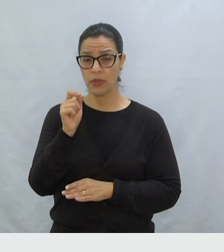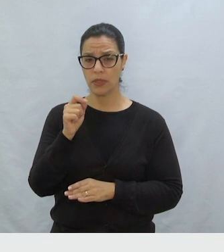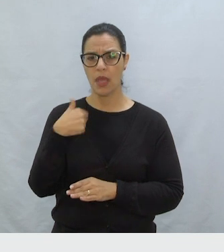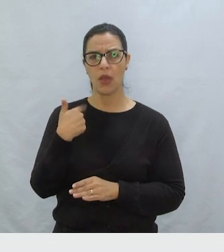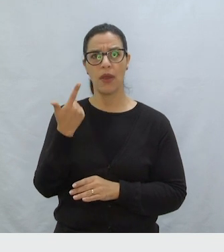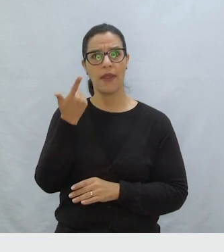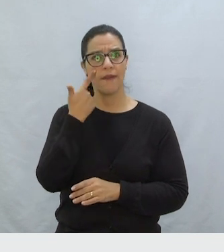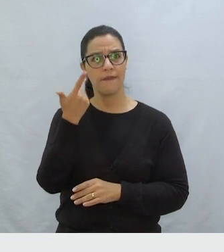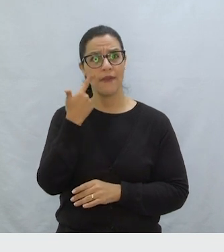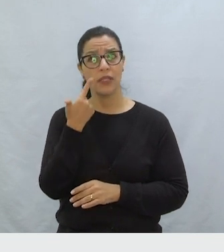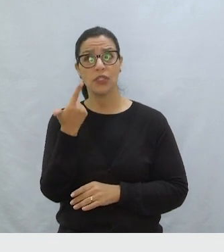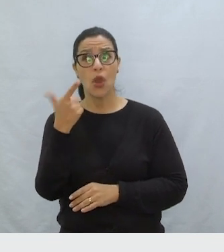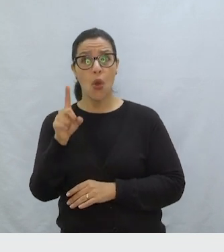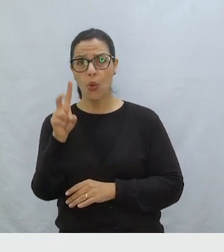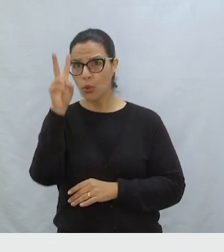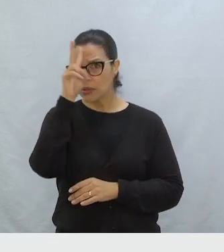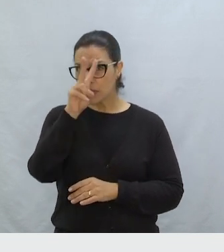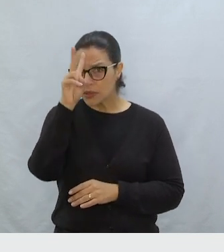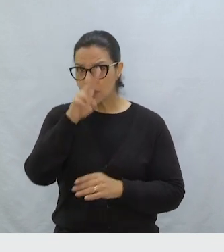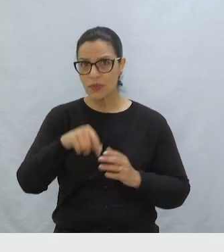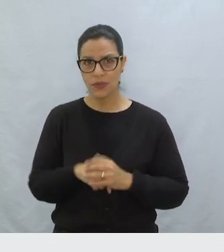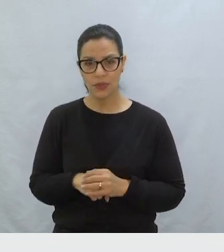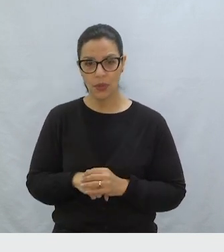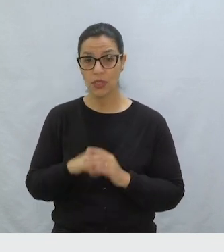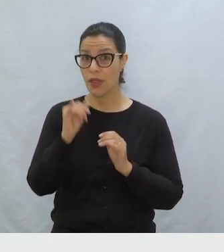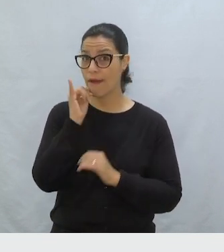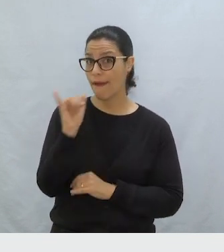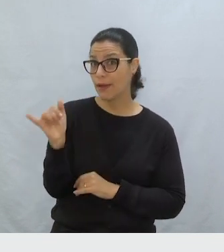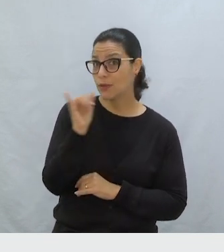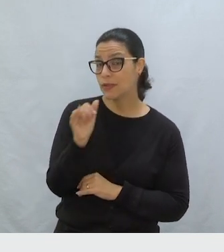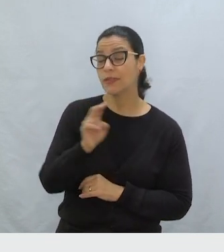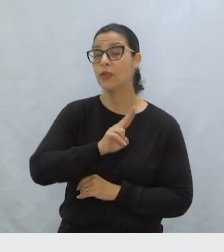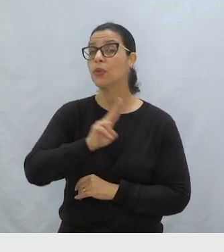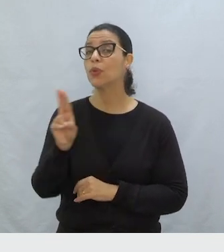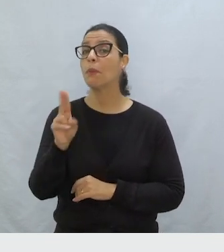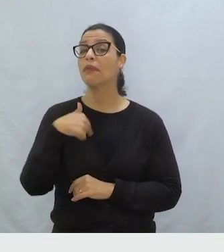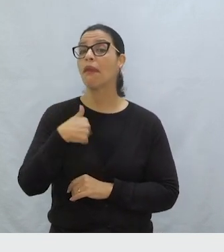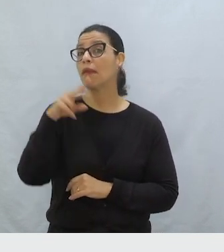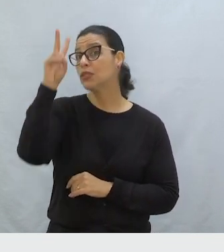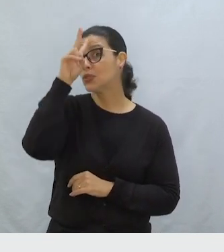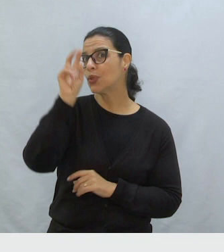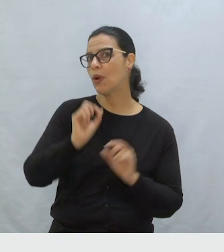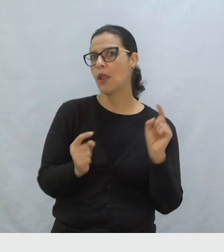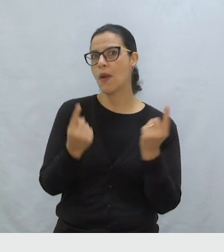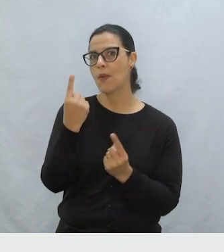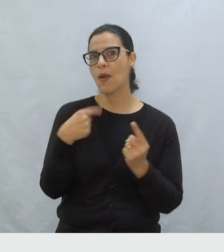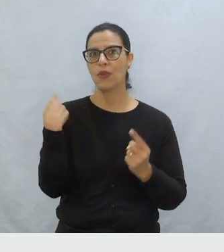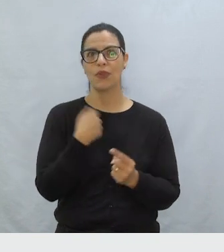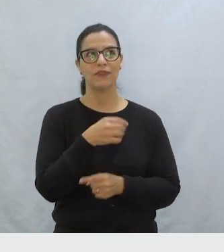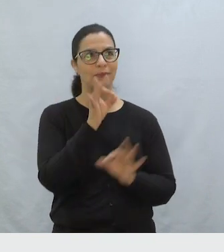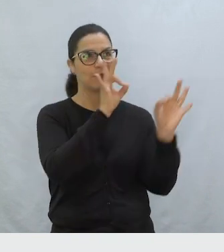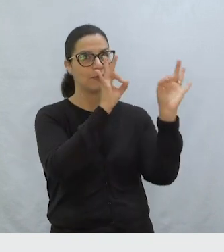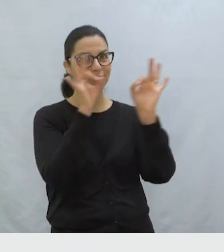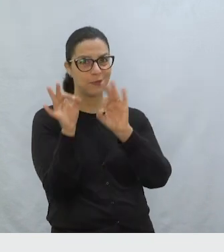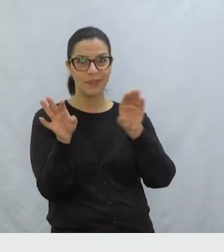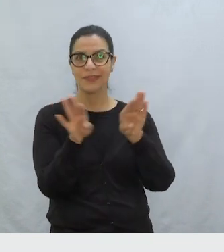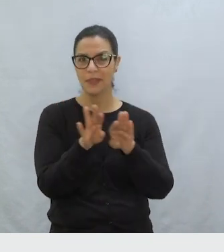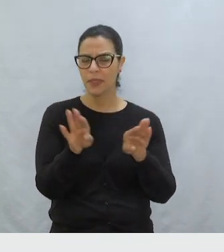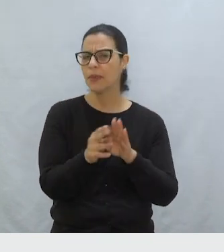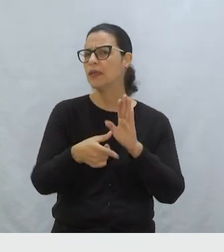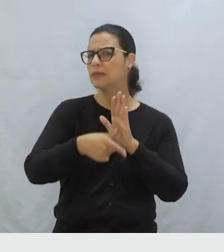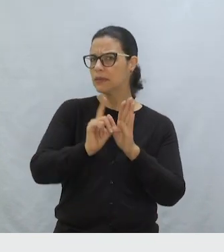assim, confira outra história. Já está anunciando qual é a outra história que a vai ouvir.